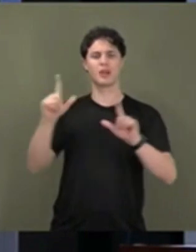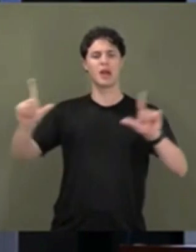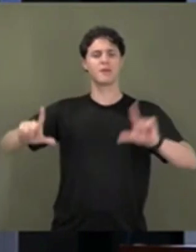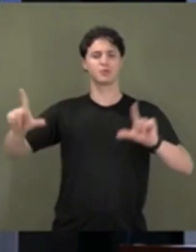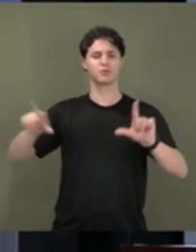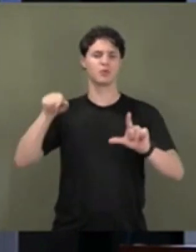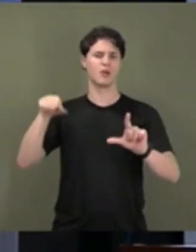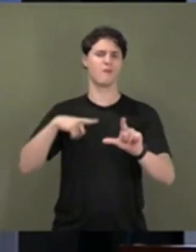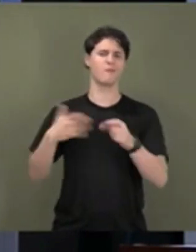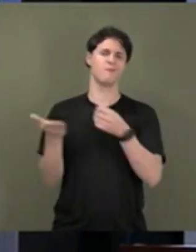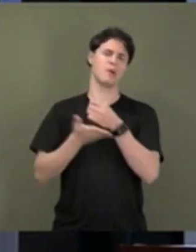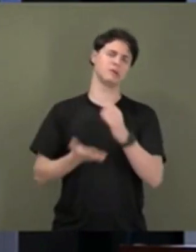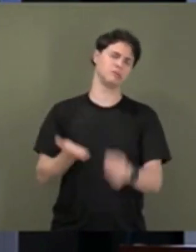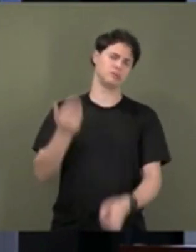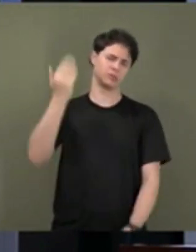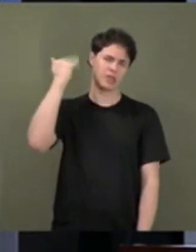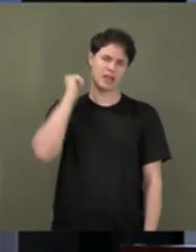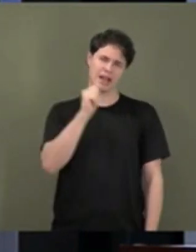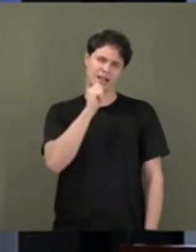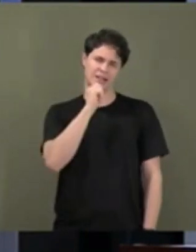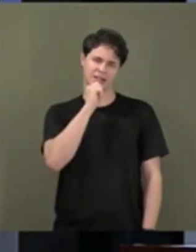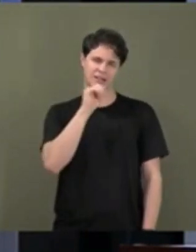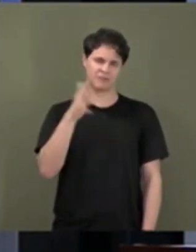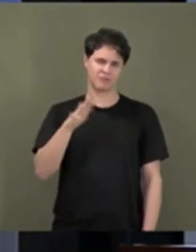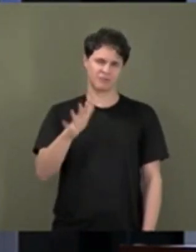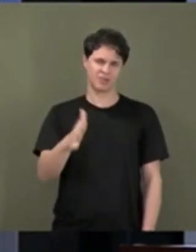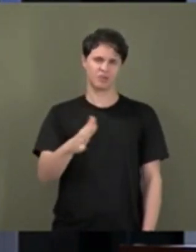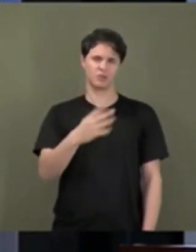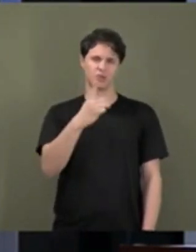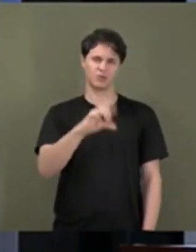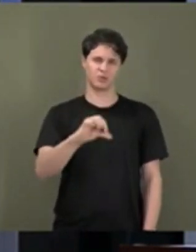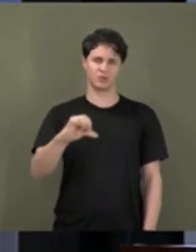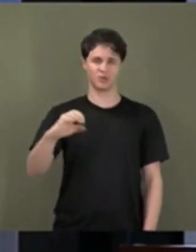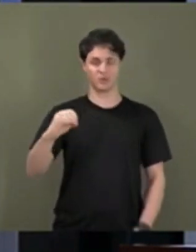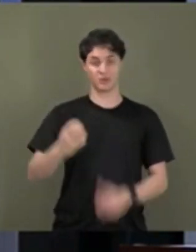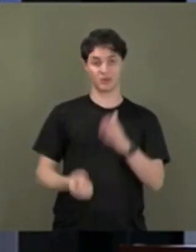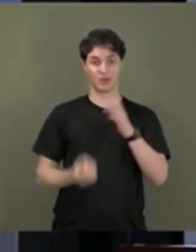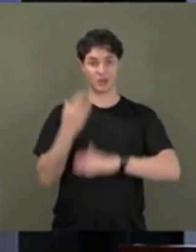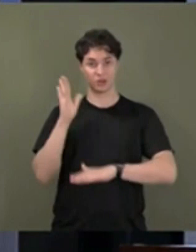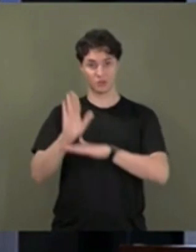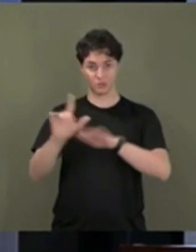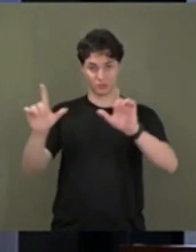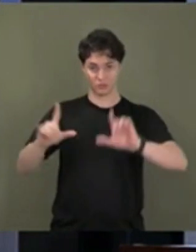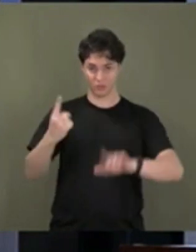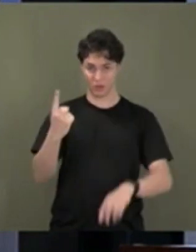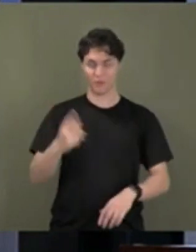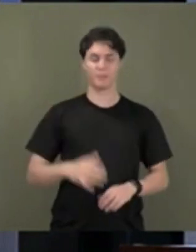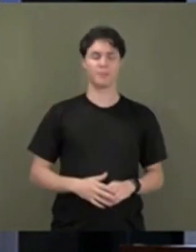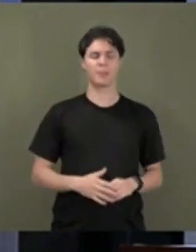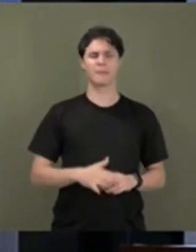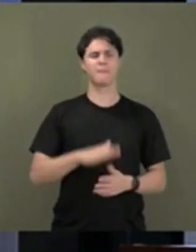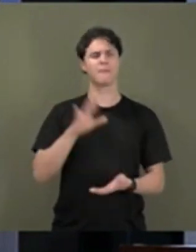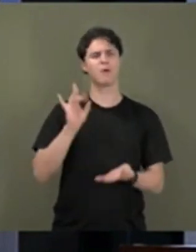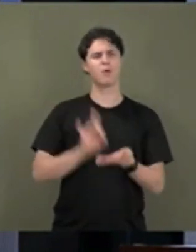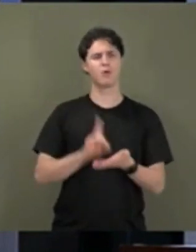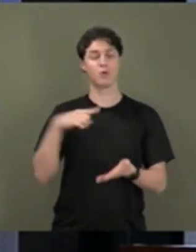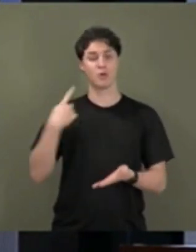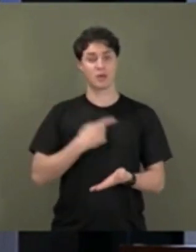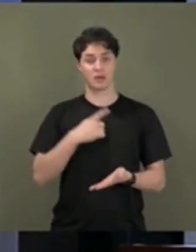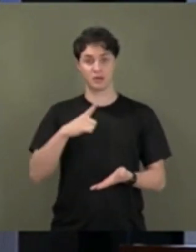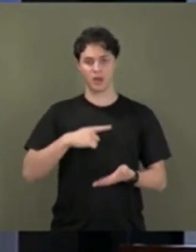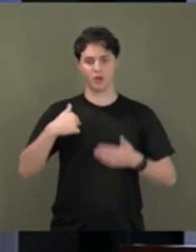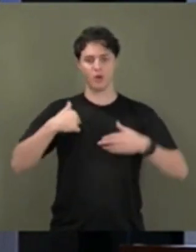ainda na década de 90, fundador de fundação, navegando com duas